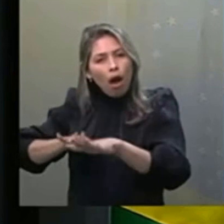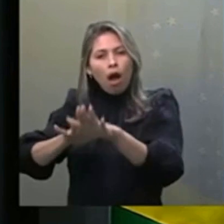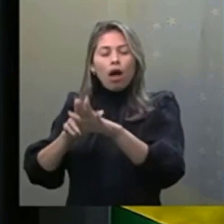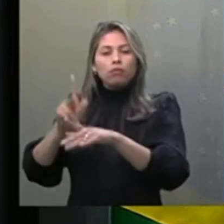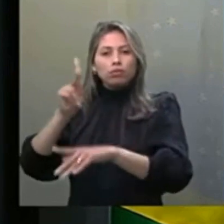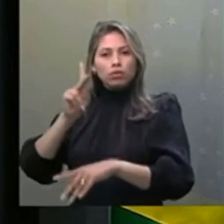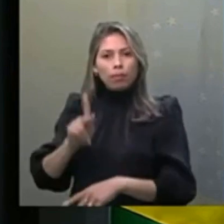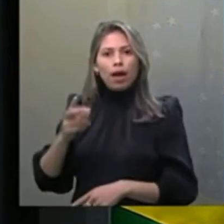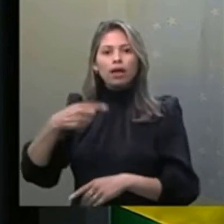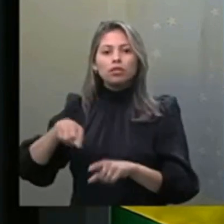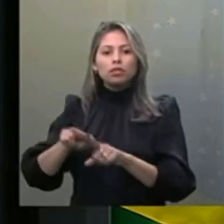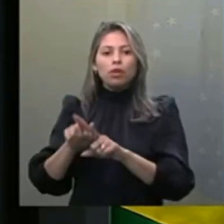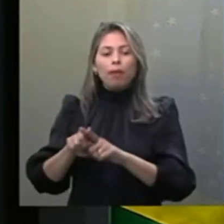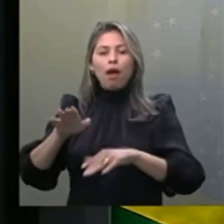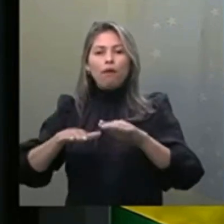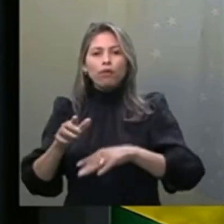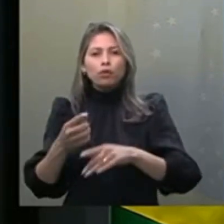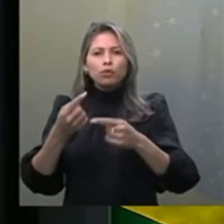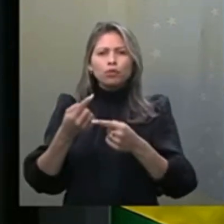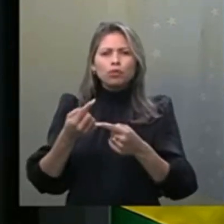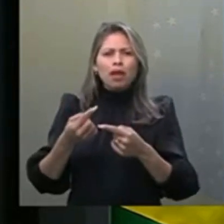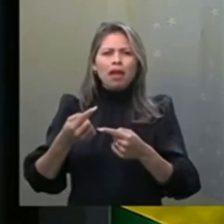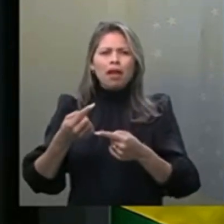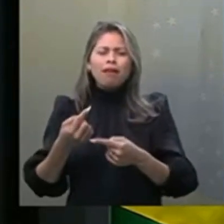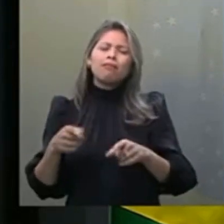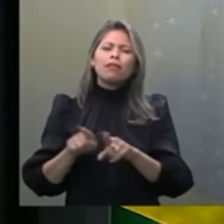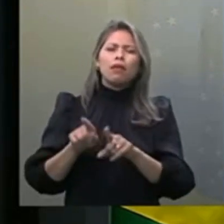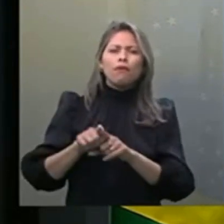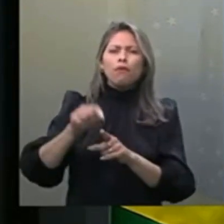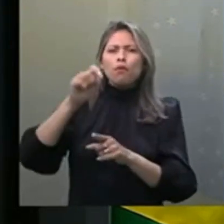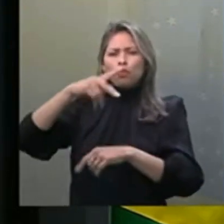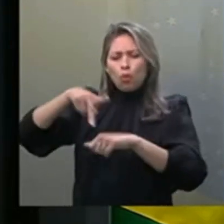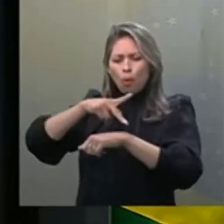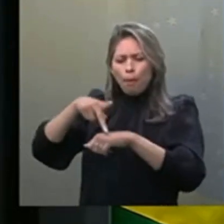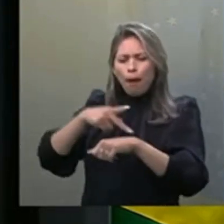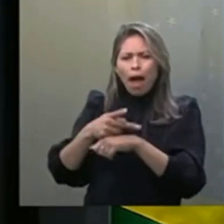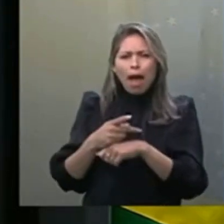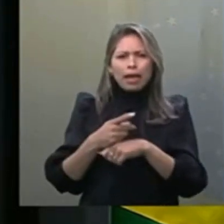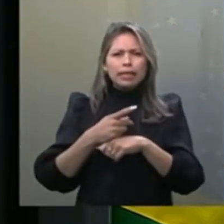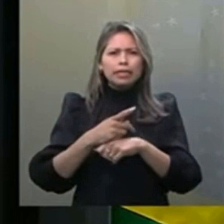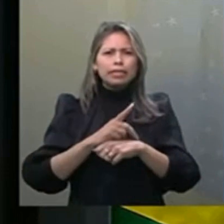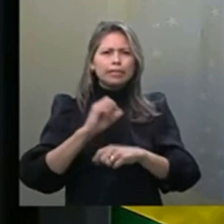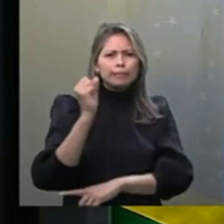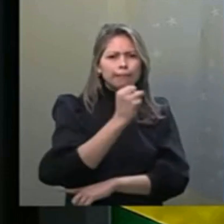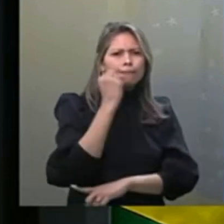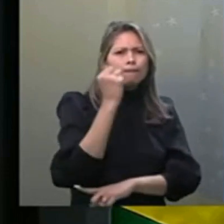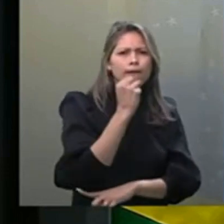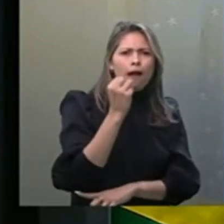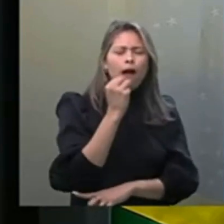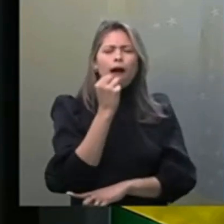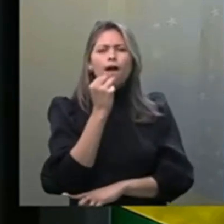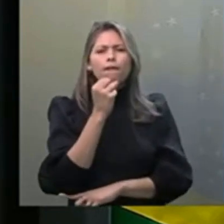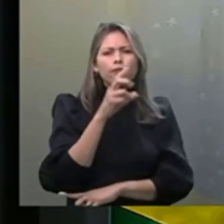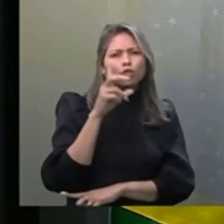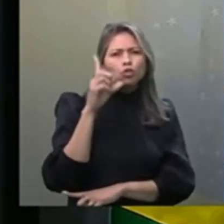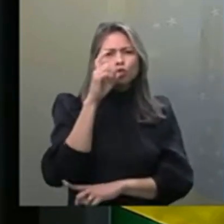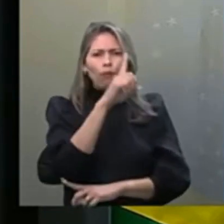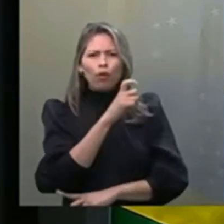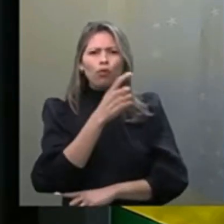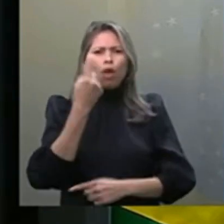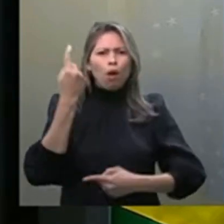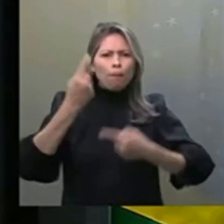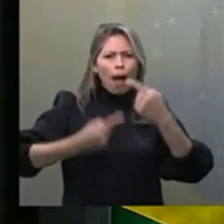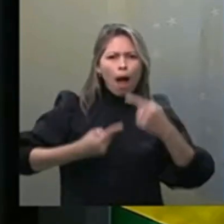críticas nos países com graves conflitos armados. A missão da Força